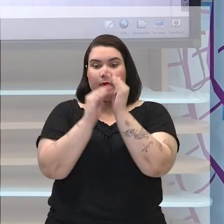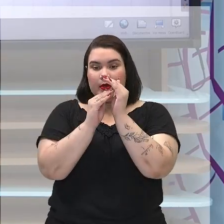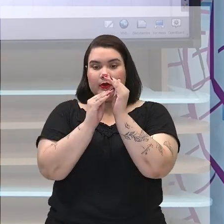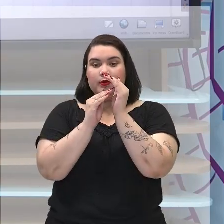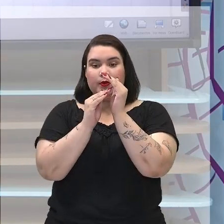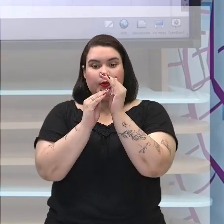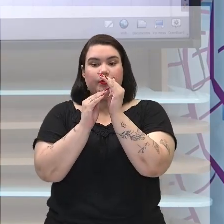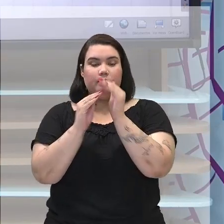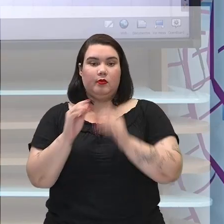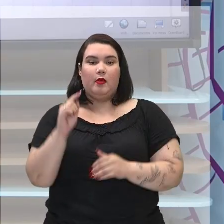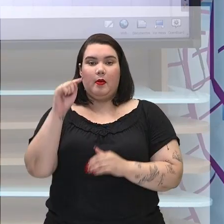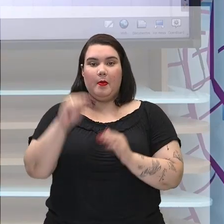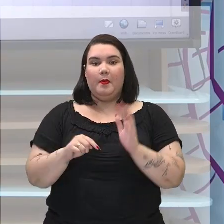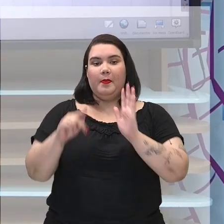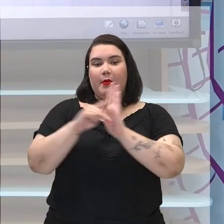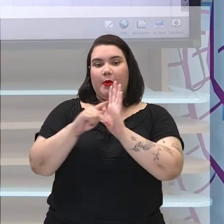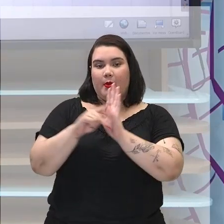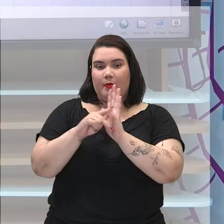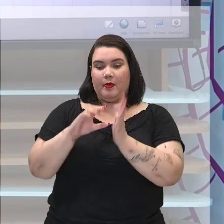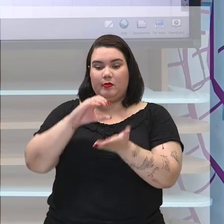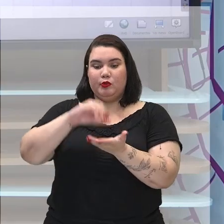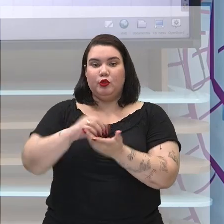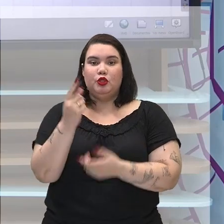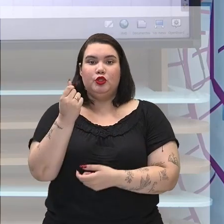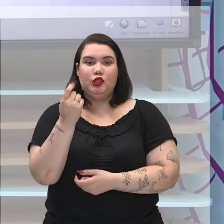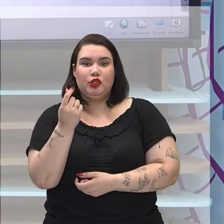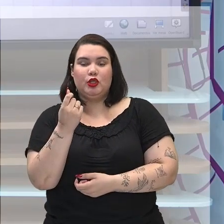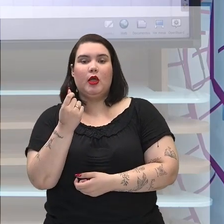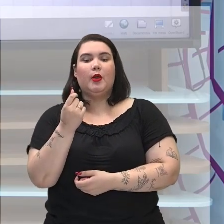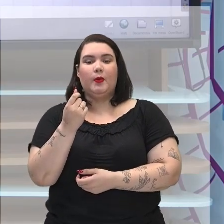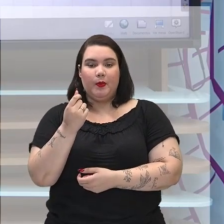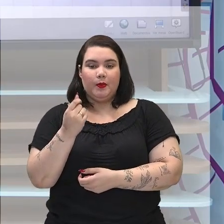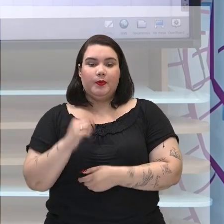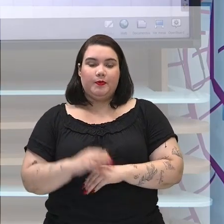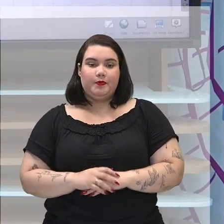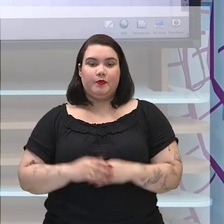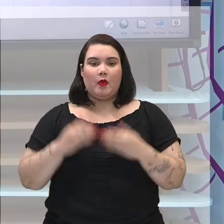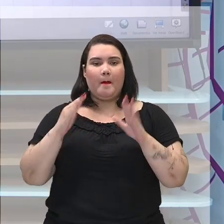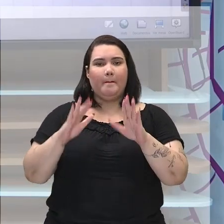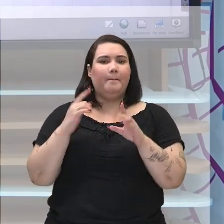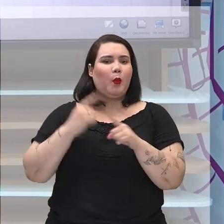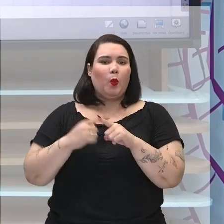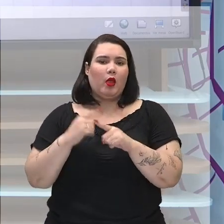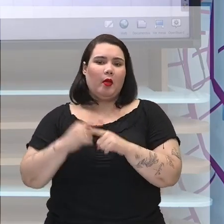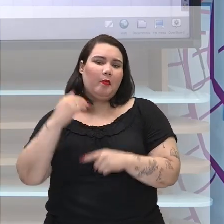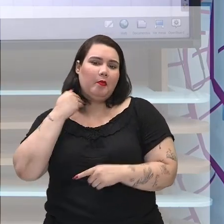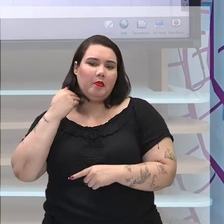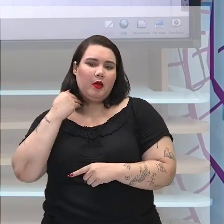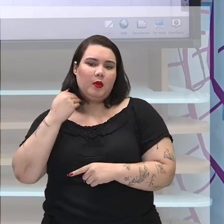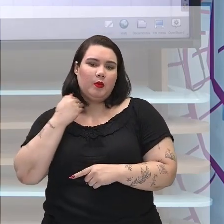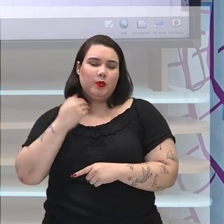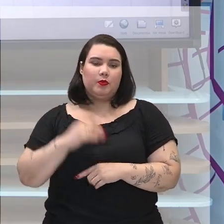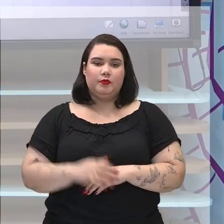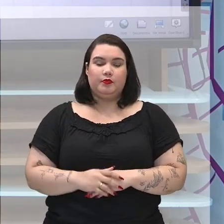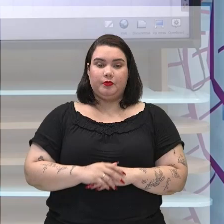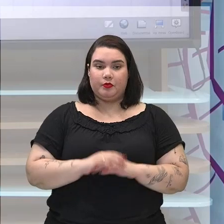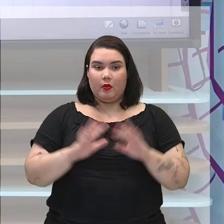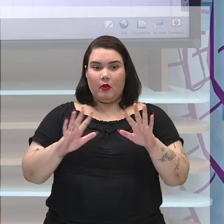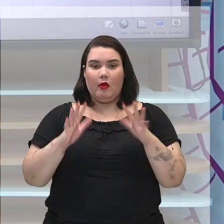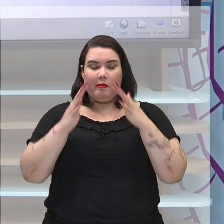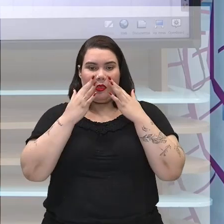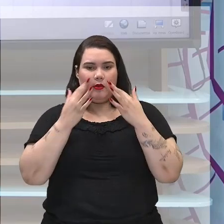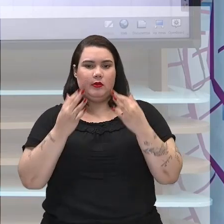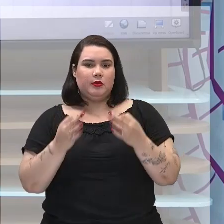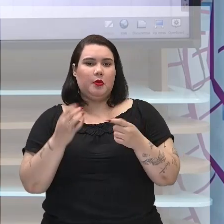instituição financeira. E por que um banco? Vamos atentar, por que